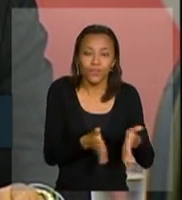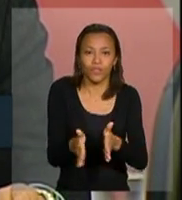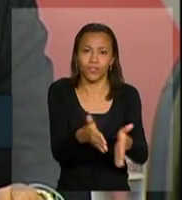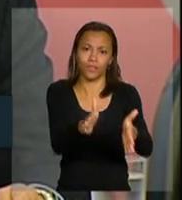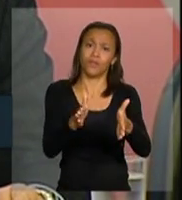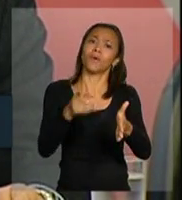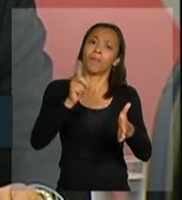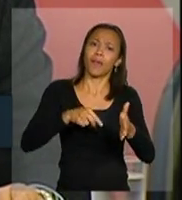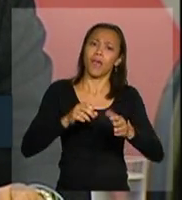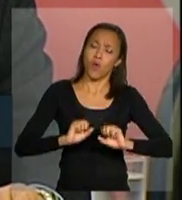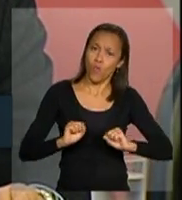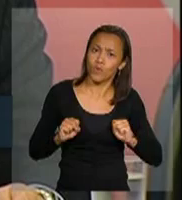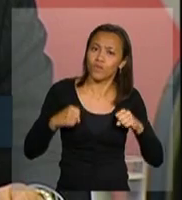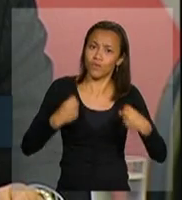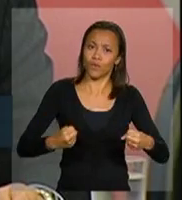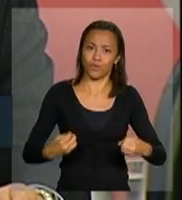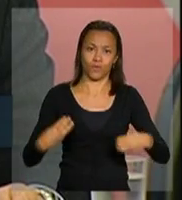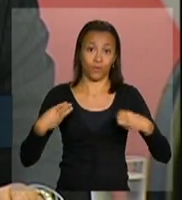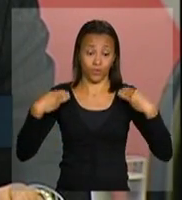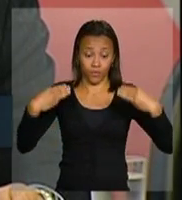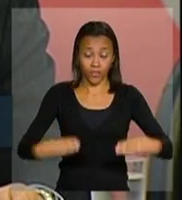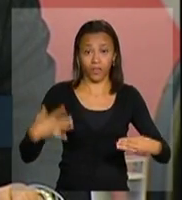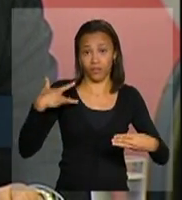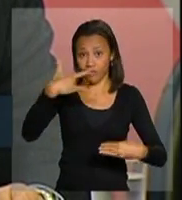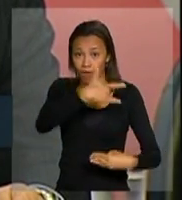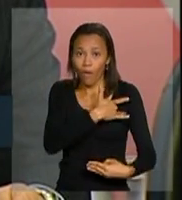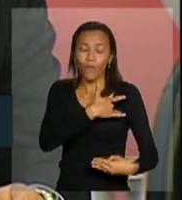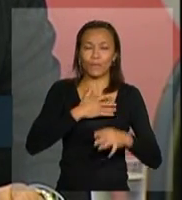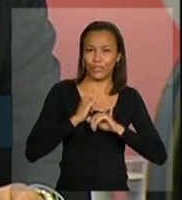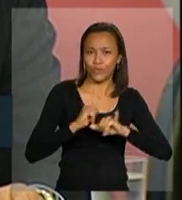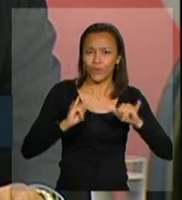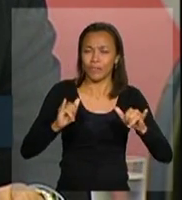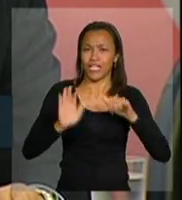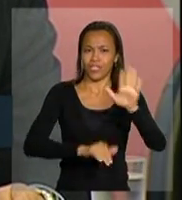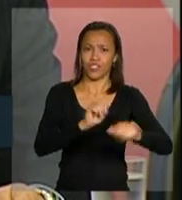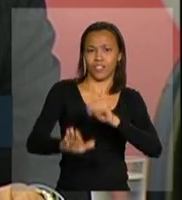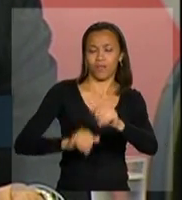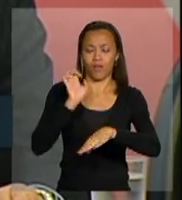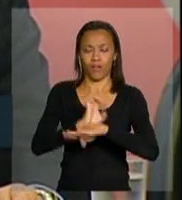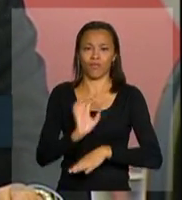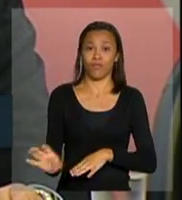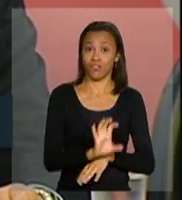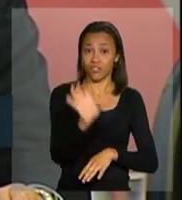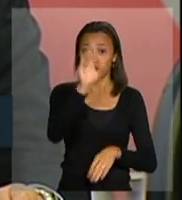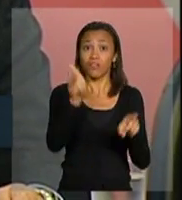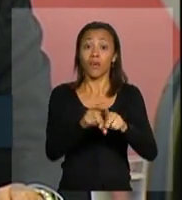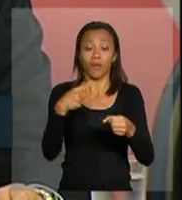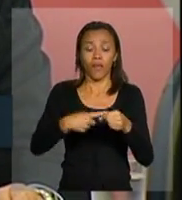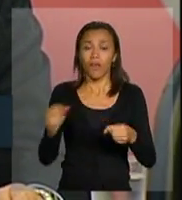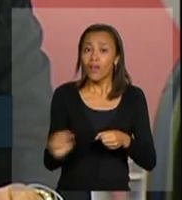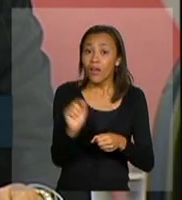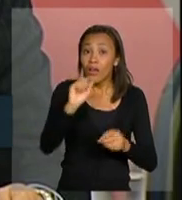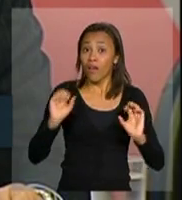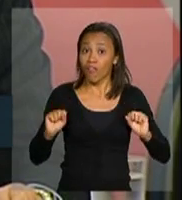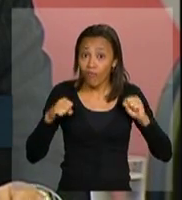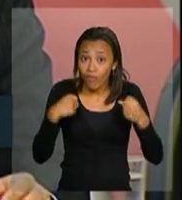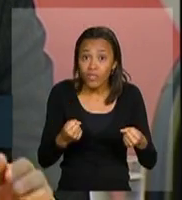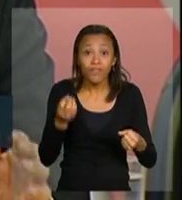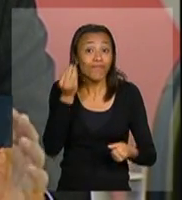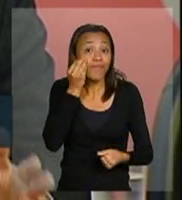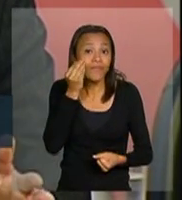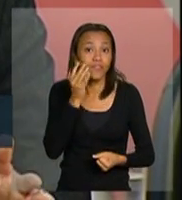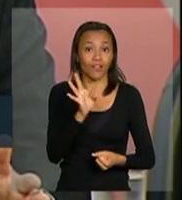esforço do Ministério da Saúde em chamar a atenção dos estados e municípios dessa região para reforçarmos a testagem.